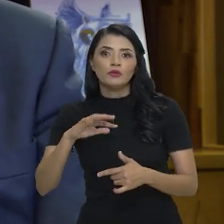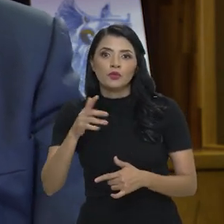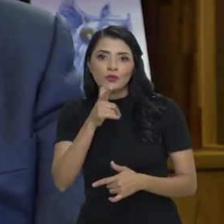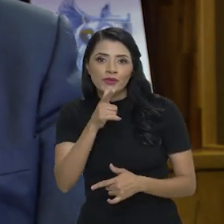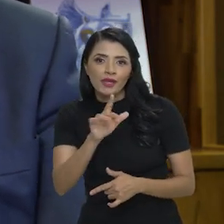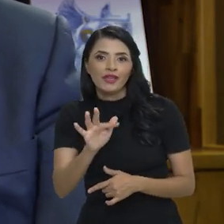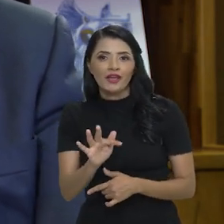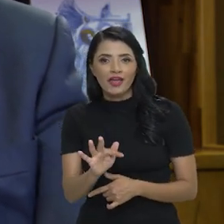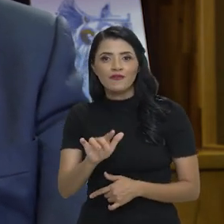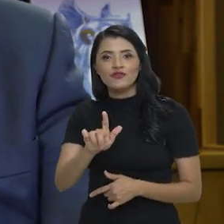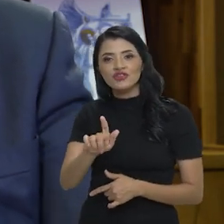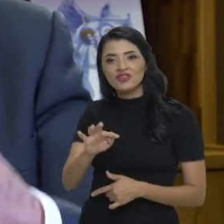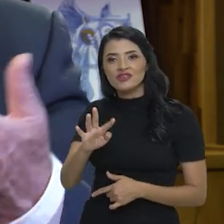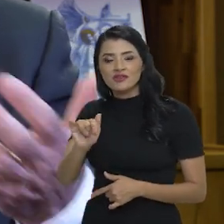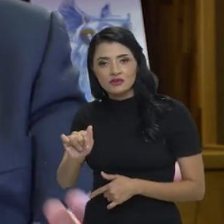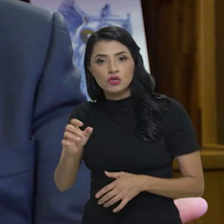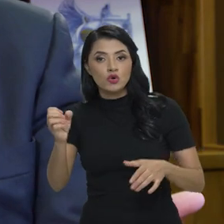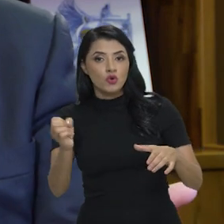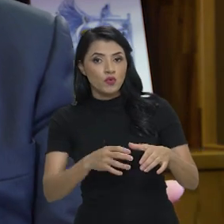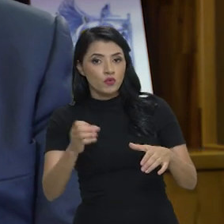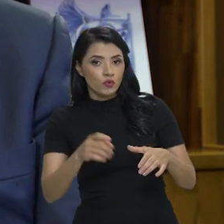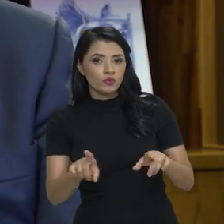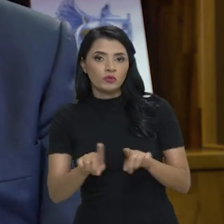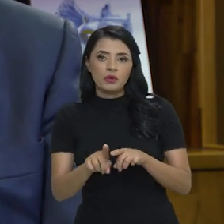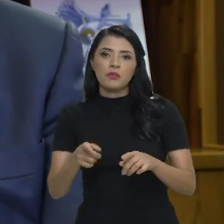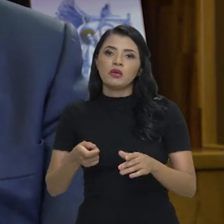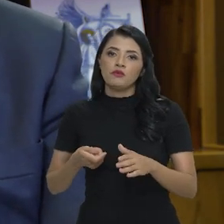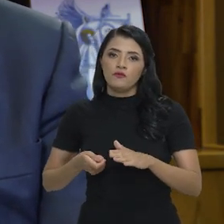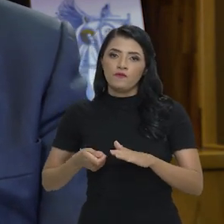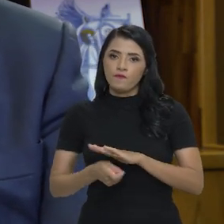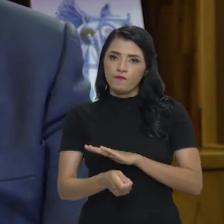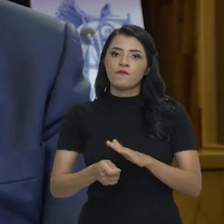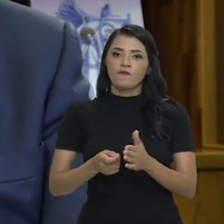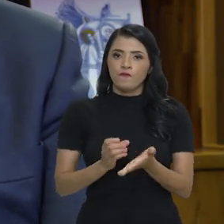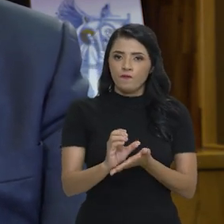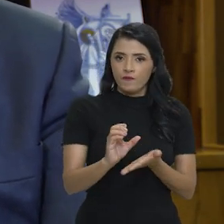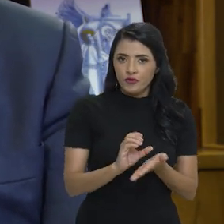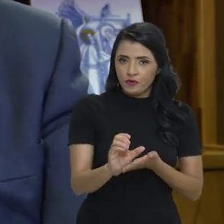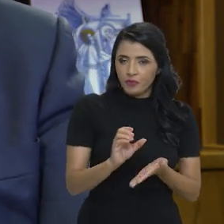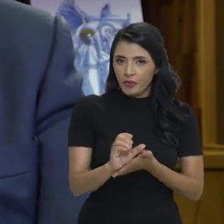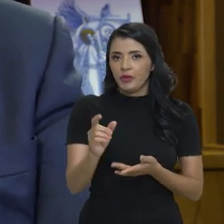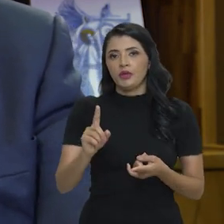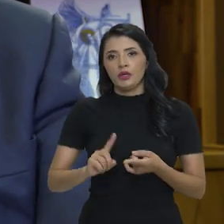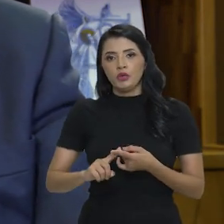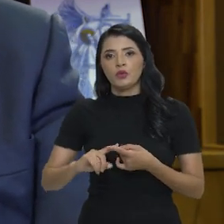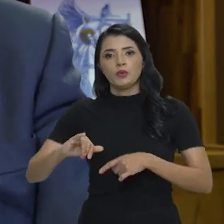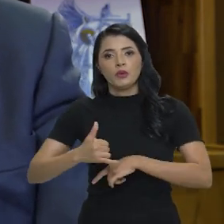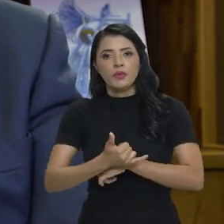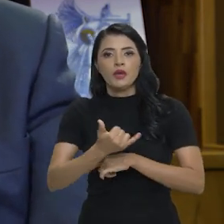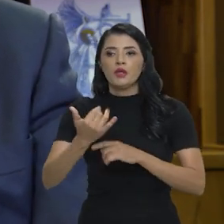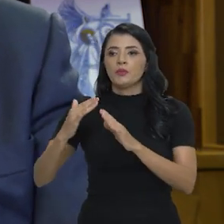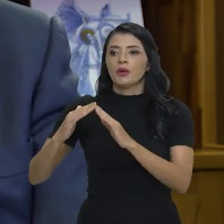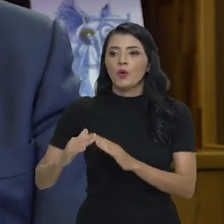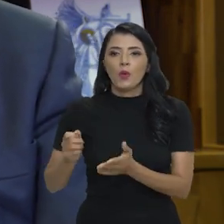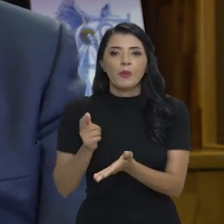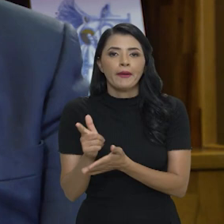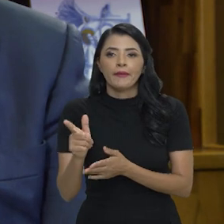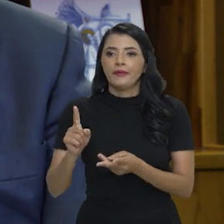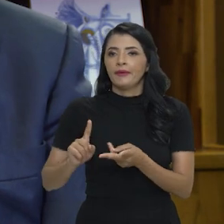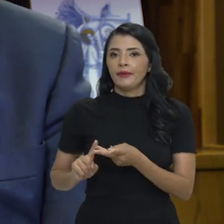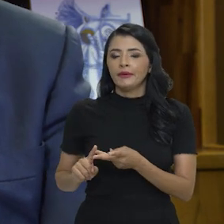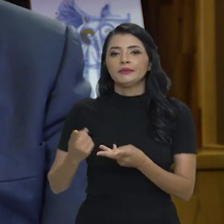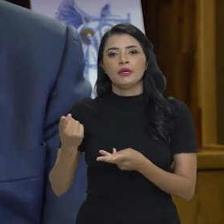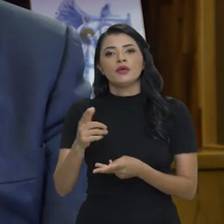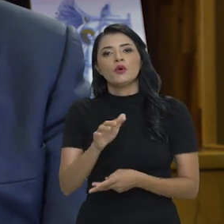tempo, a construção de um fundo de investimento para habitação em especial, mas também saneamento e infraestrutura